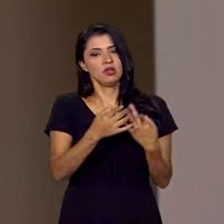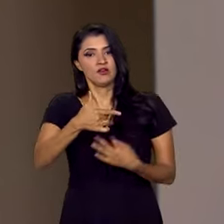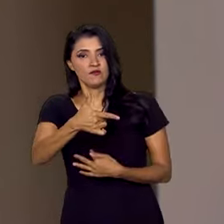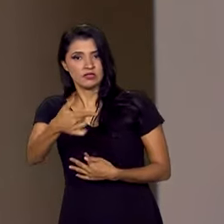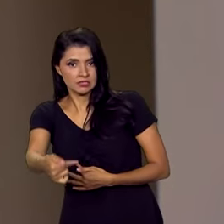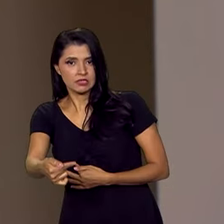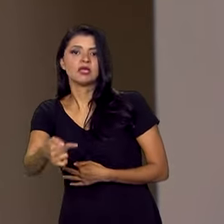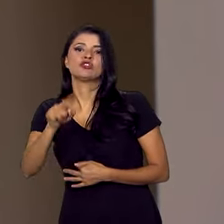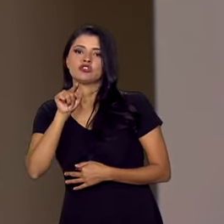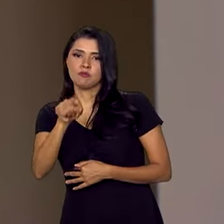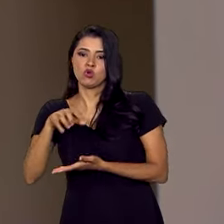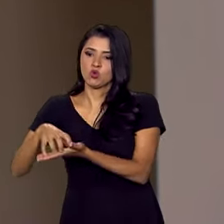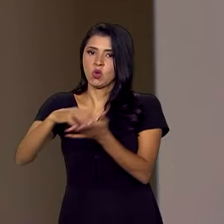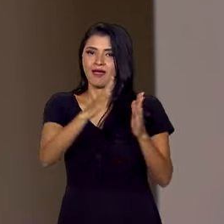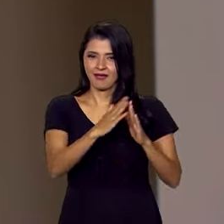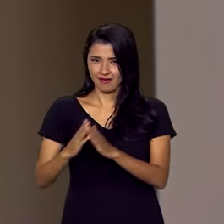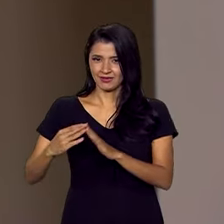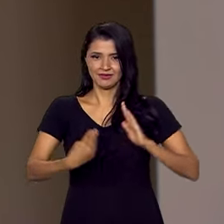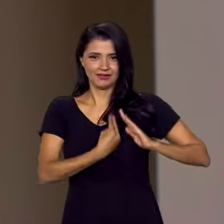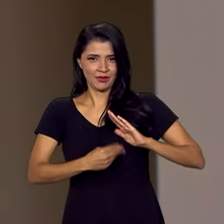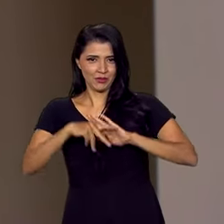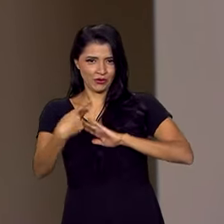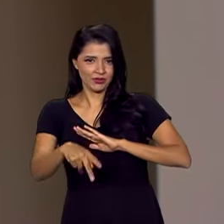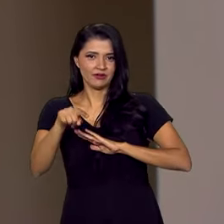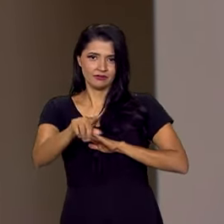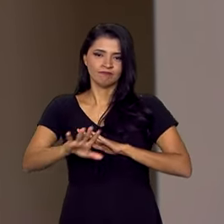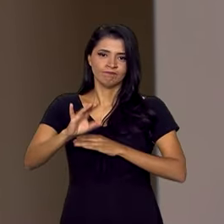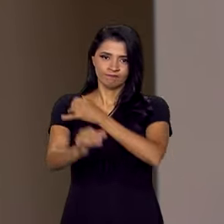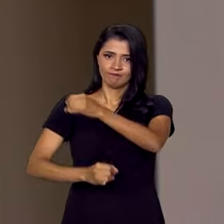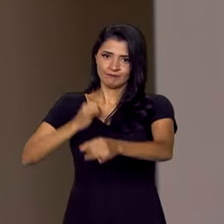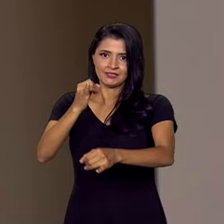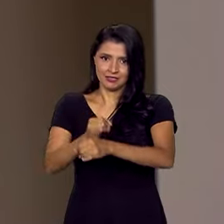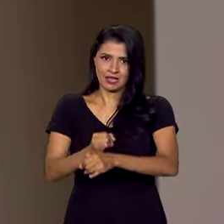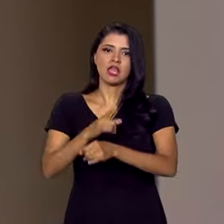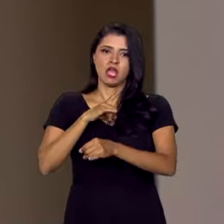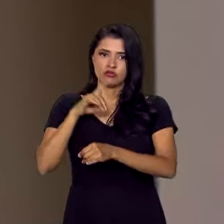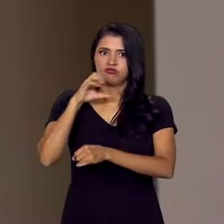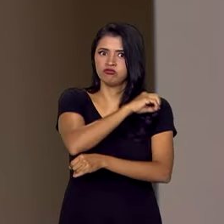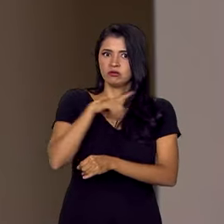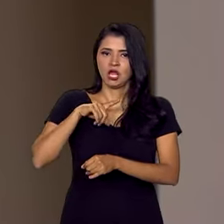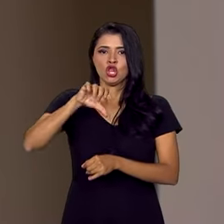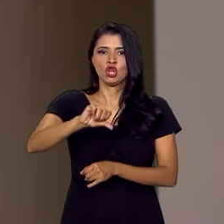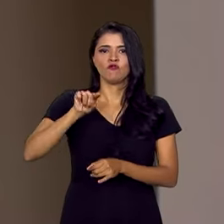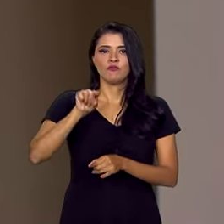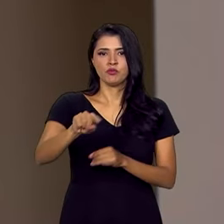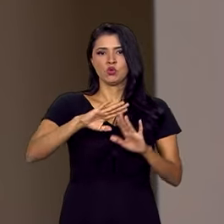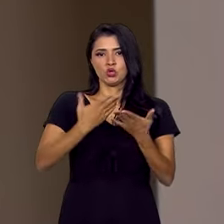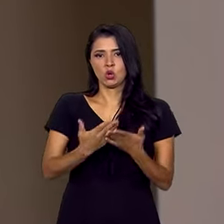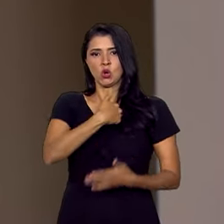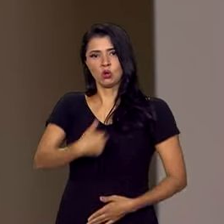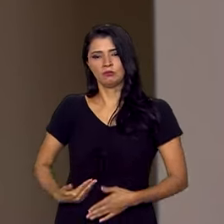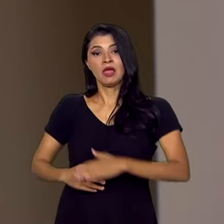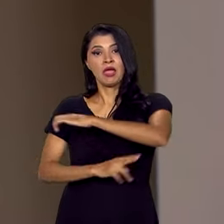mil unidades habitacionais do Minha Casa Minha Vida, internet e banda larga em 9 mil escolas públicas e a